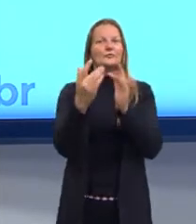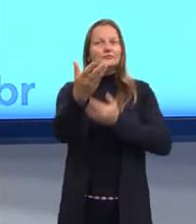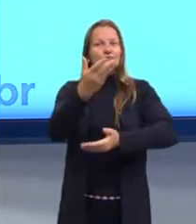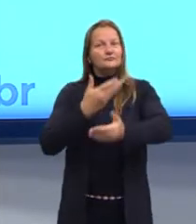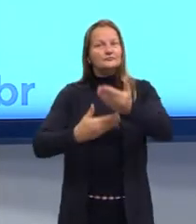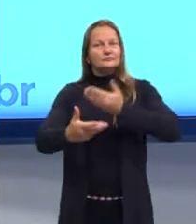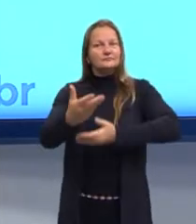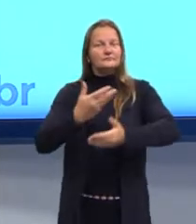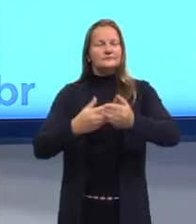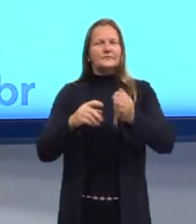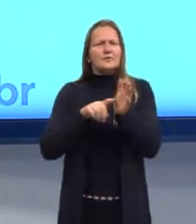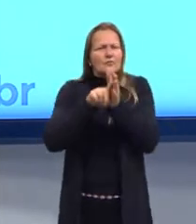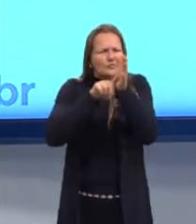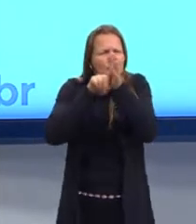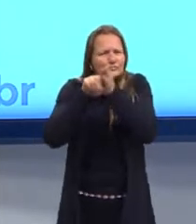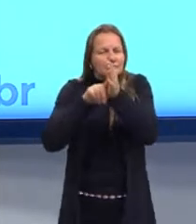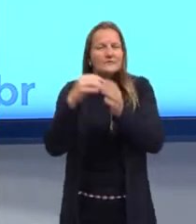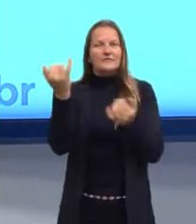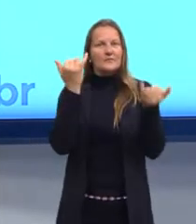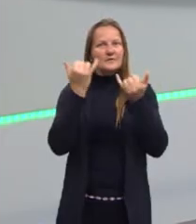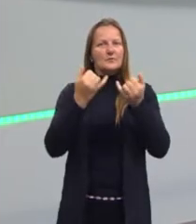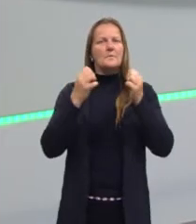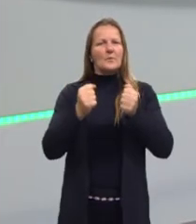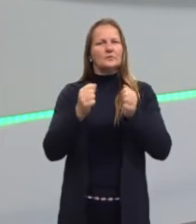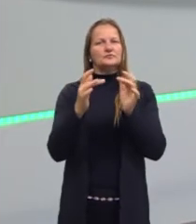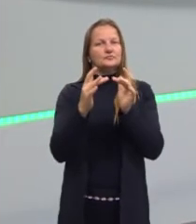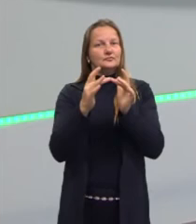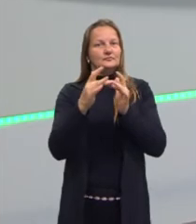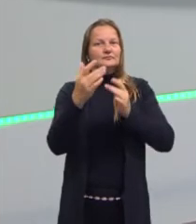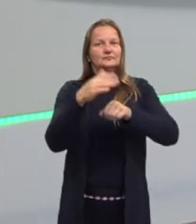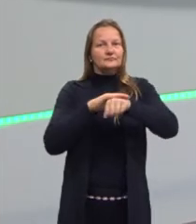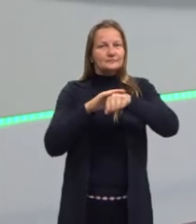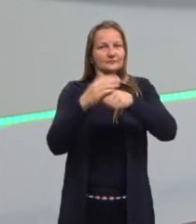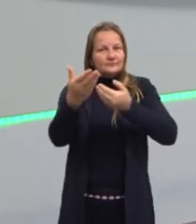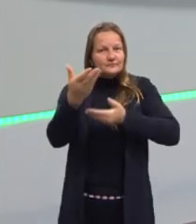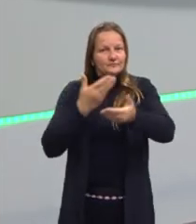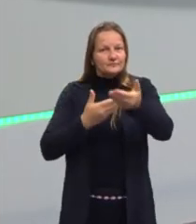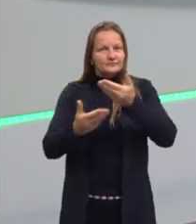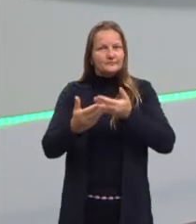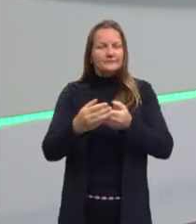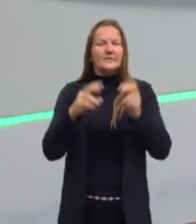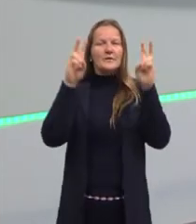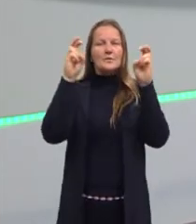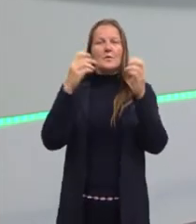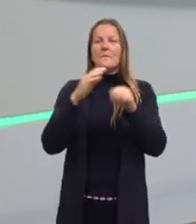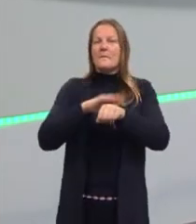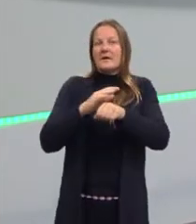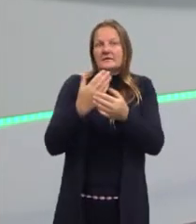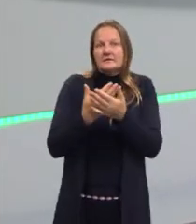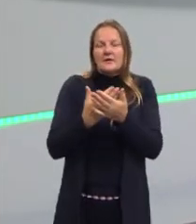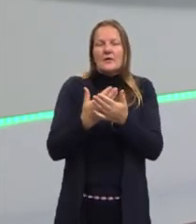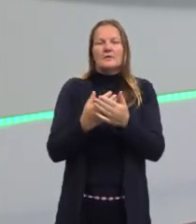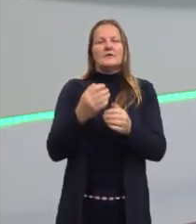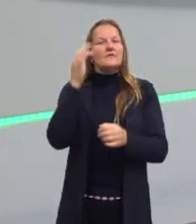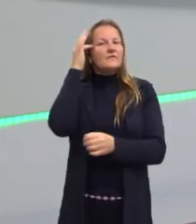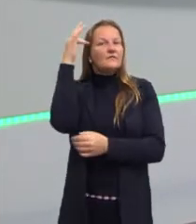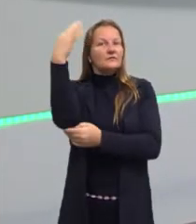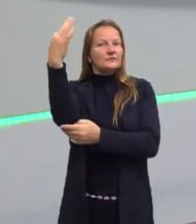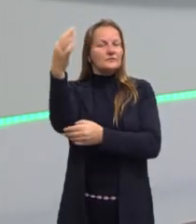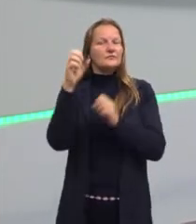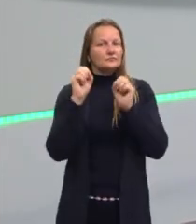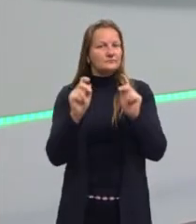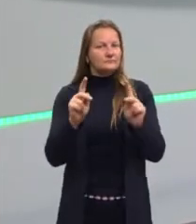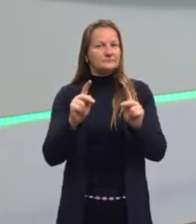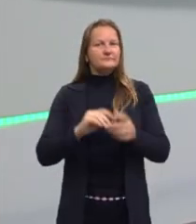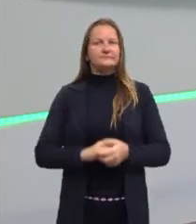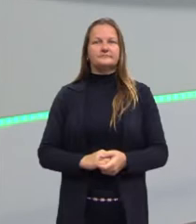buscando mais informações, fique bem à vontade de entrar em contato sobre essa e sobre as demais aulas de filosofia, correto?